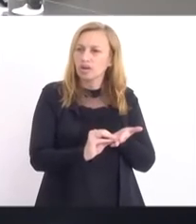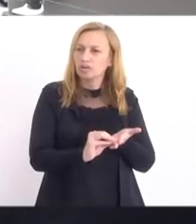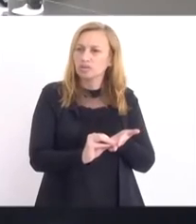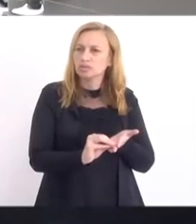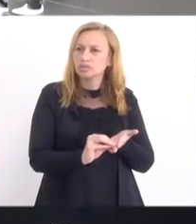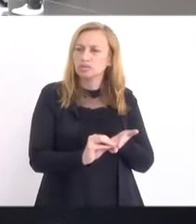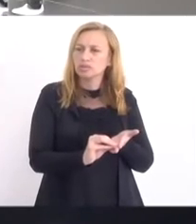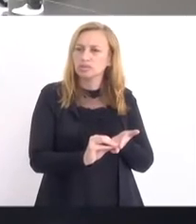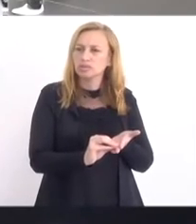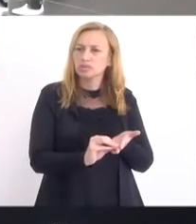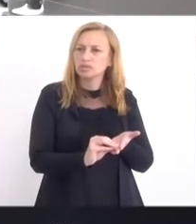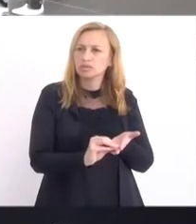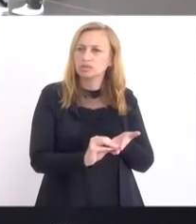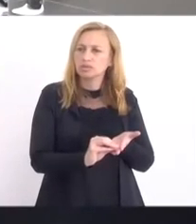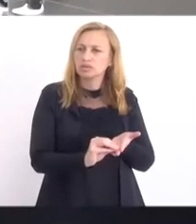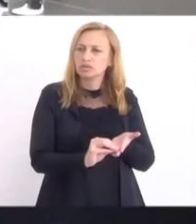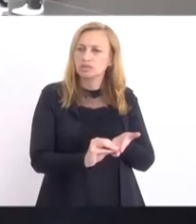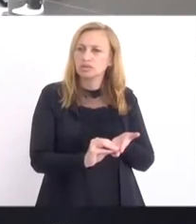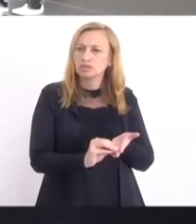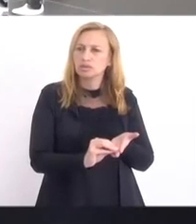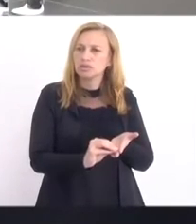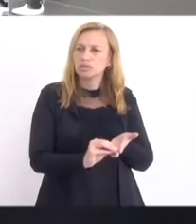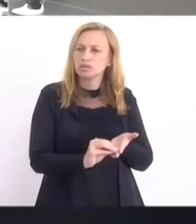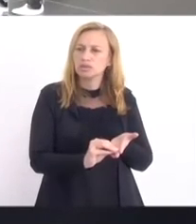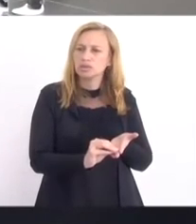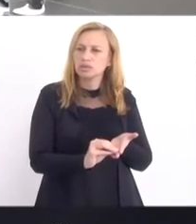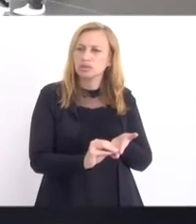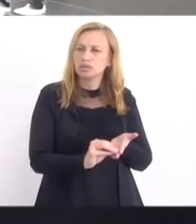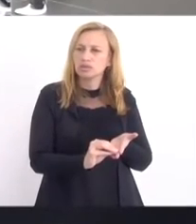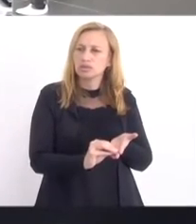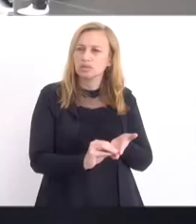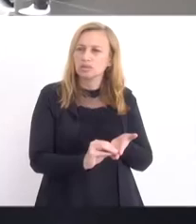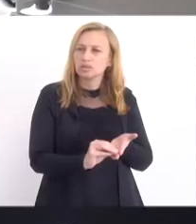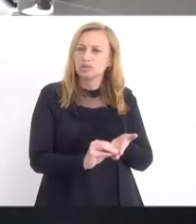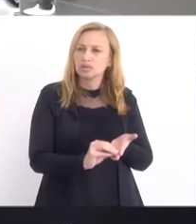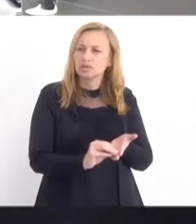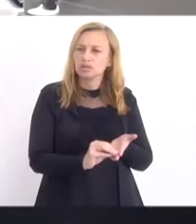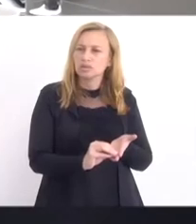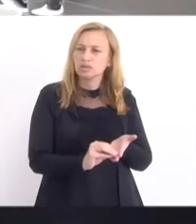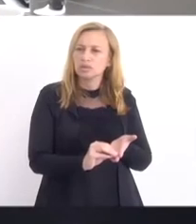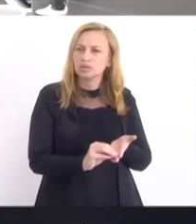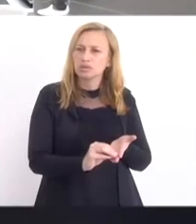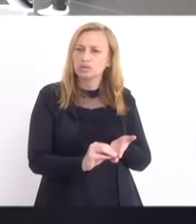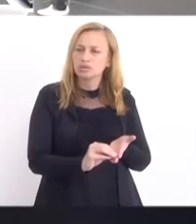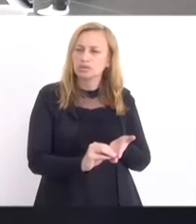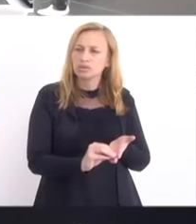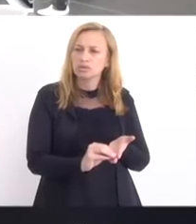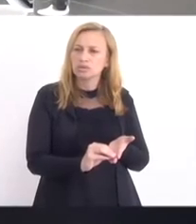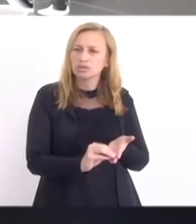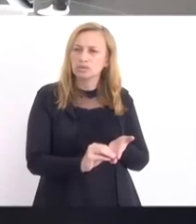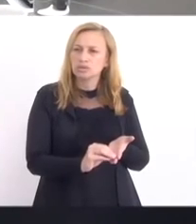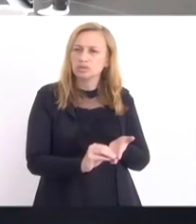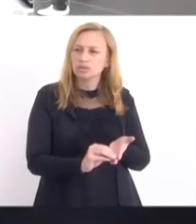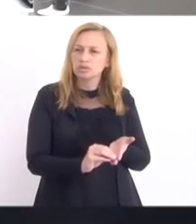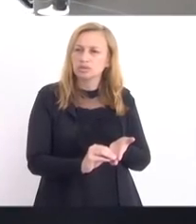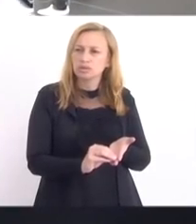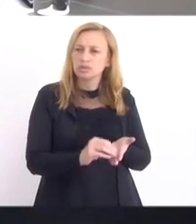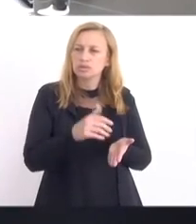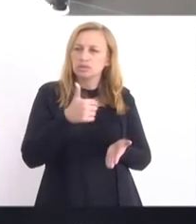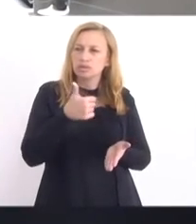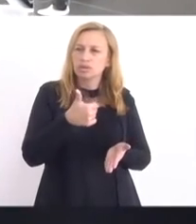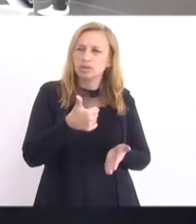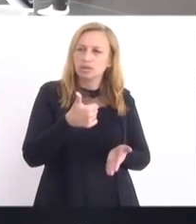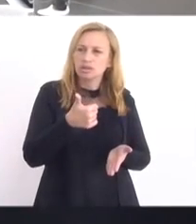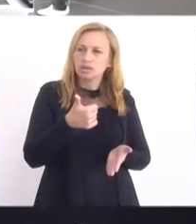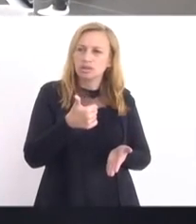o... Renumerando aqui, décimo, depois do décimo primeiro